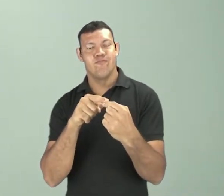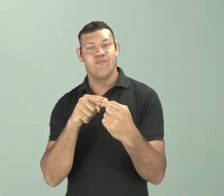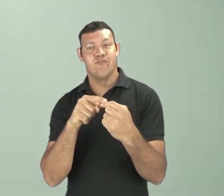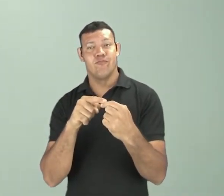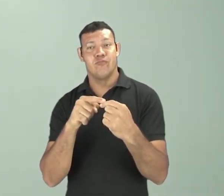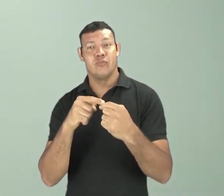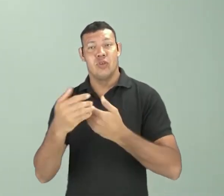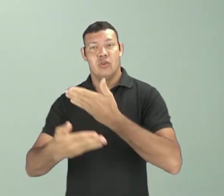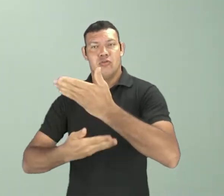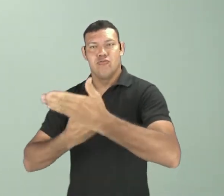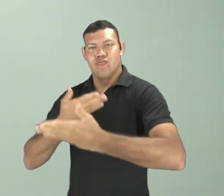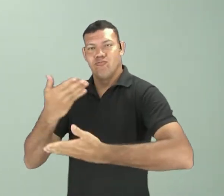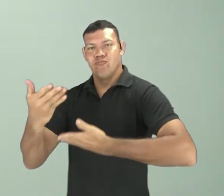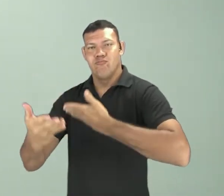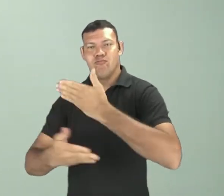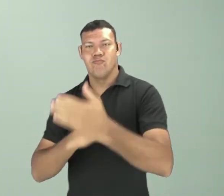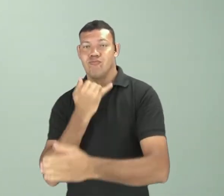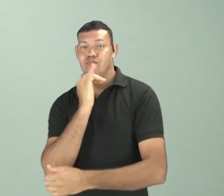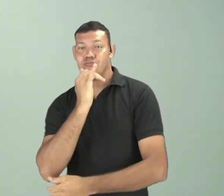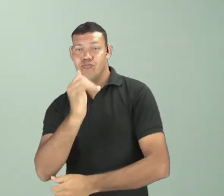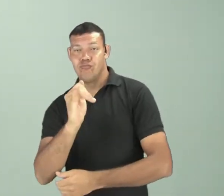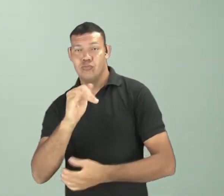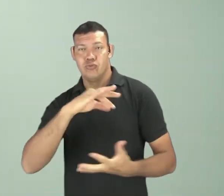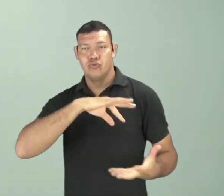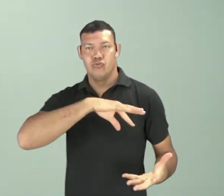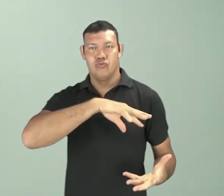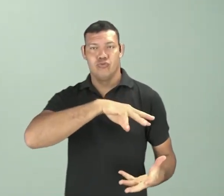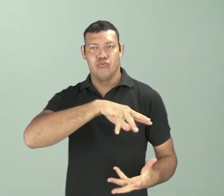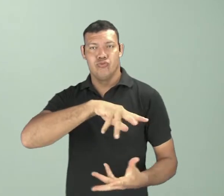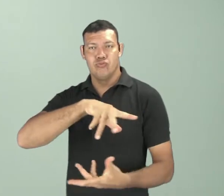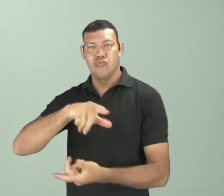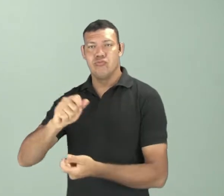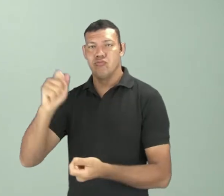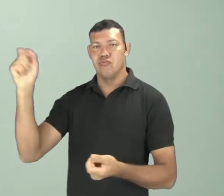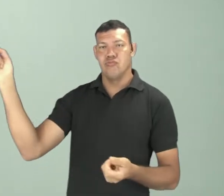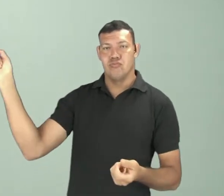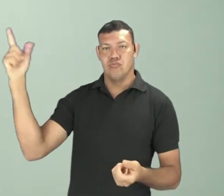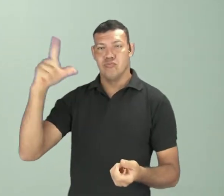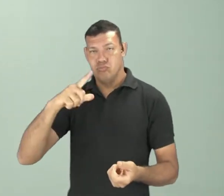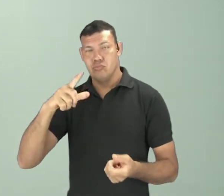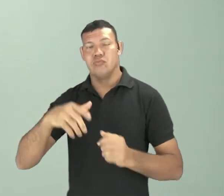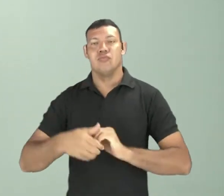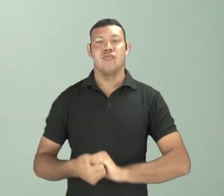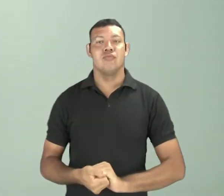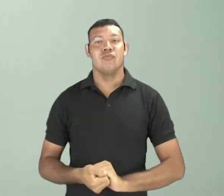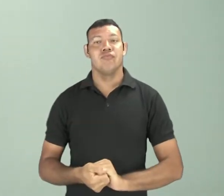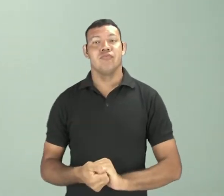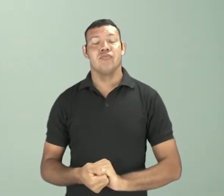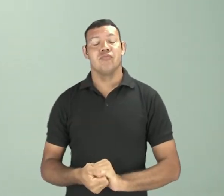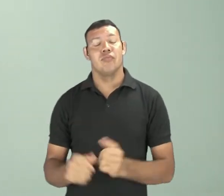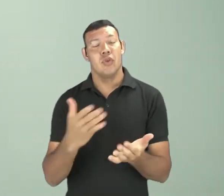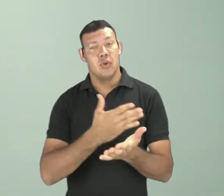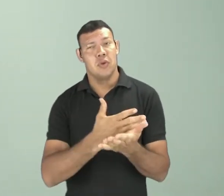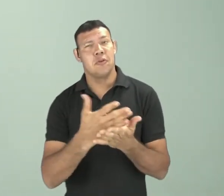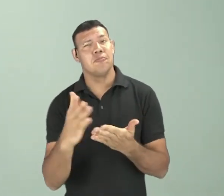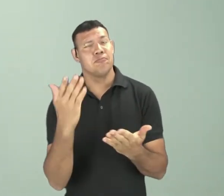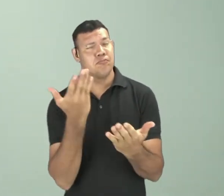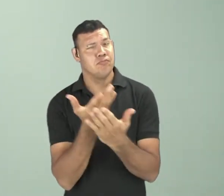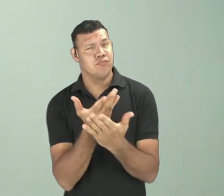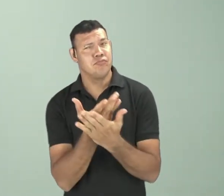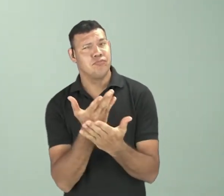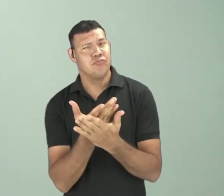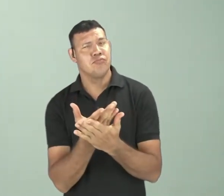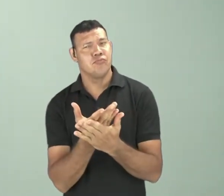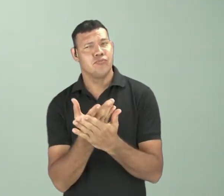energia entre o sol e a terra, tá ok pessoal? Então nós vamos começar a nossa aula